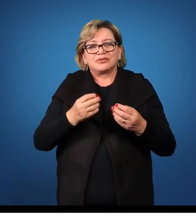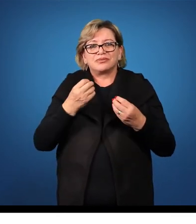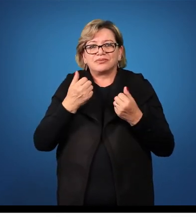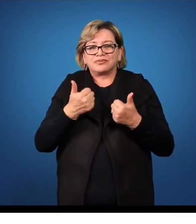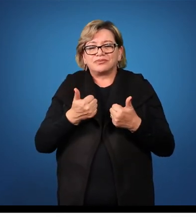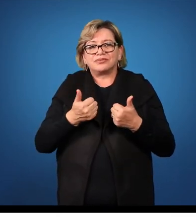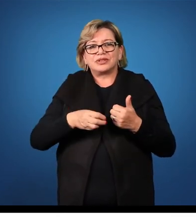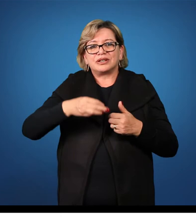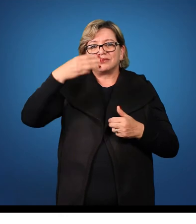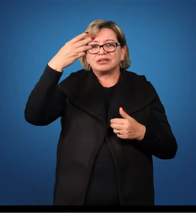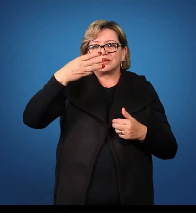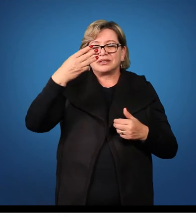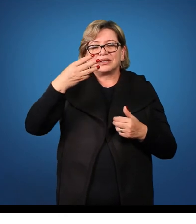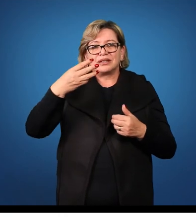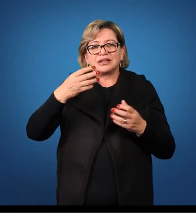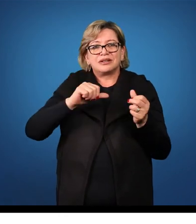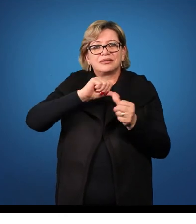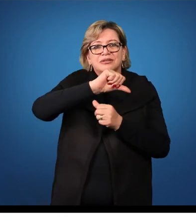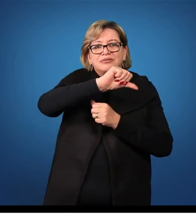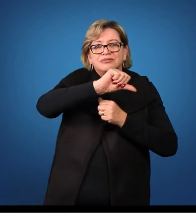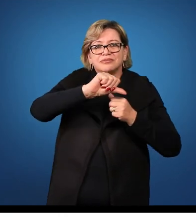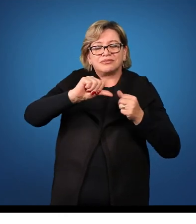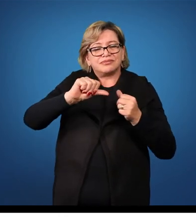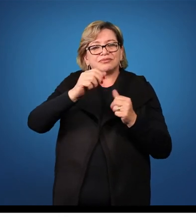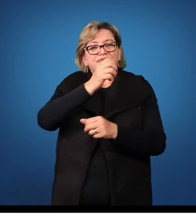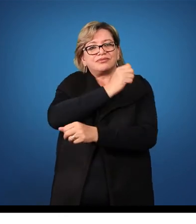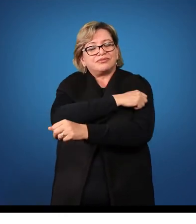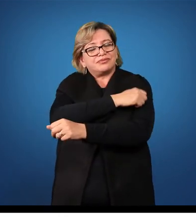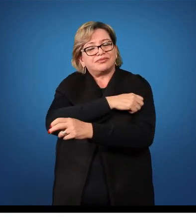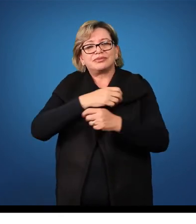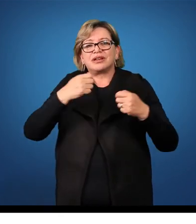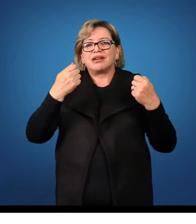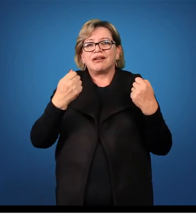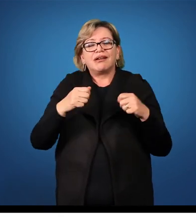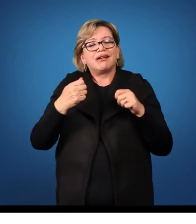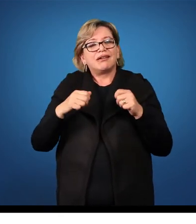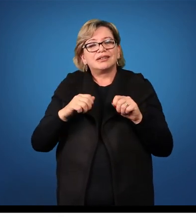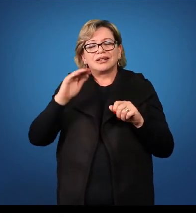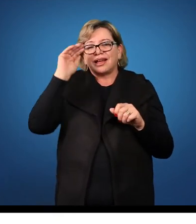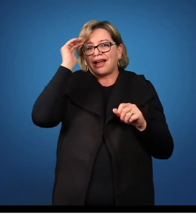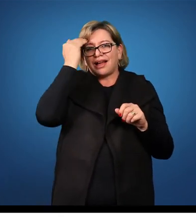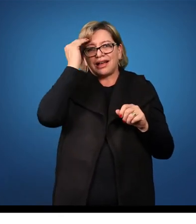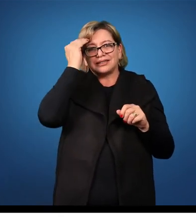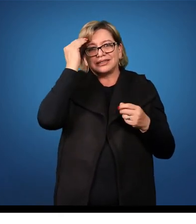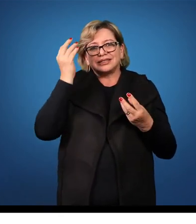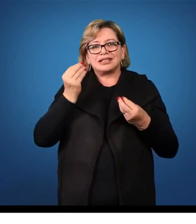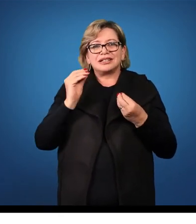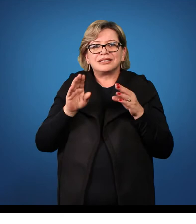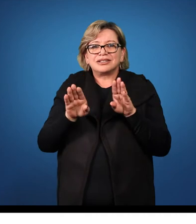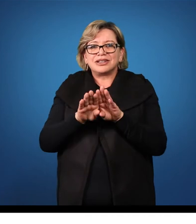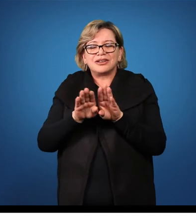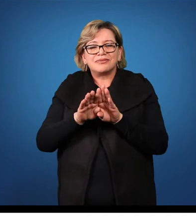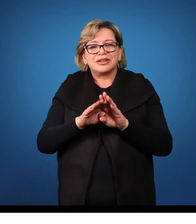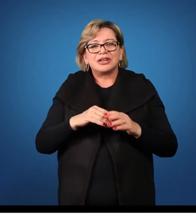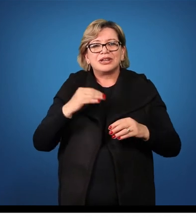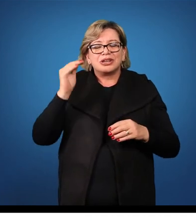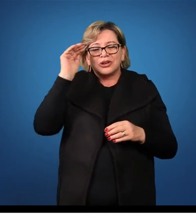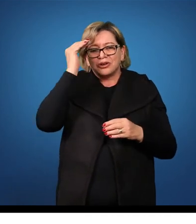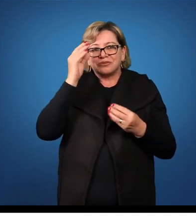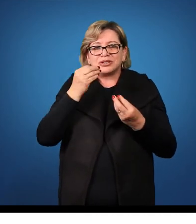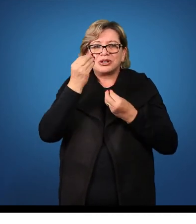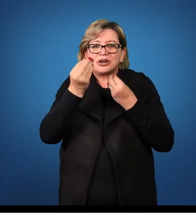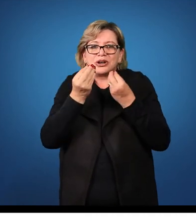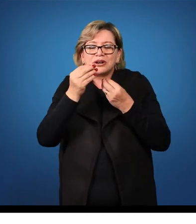então, para a terceira declinação, o aluno precisa, o estudante precisa entender, compreender os paricílabos e